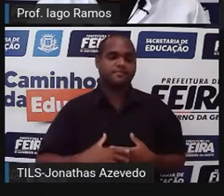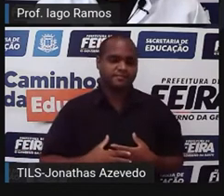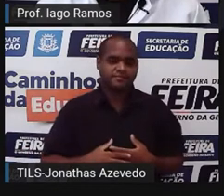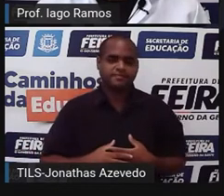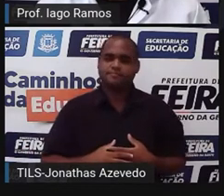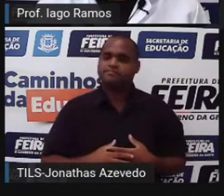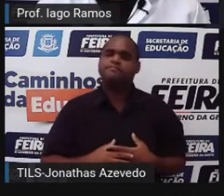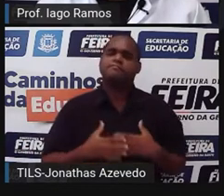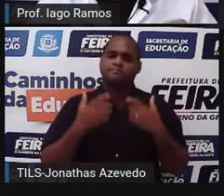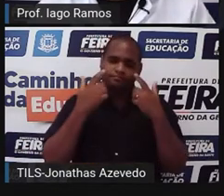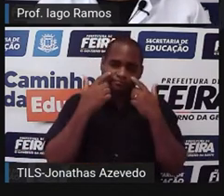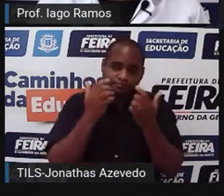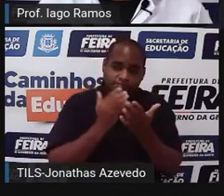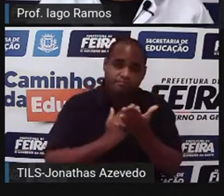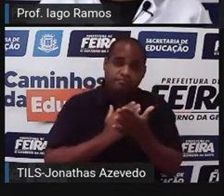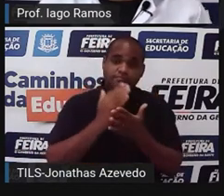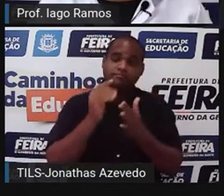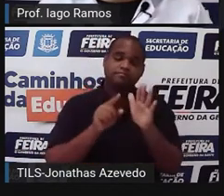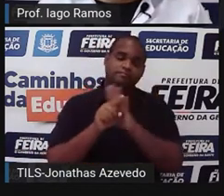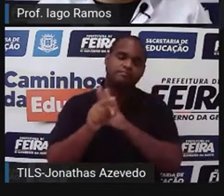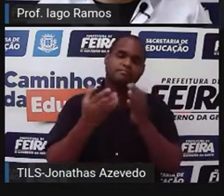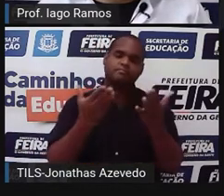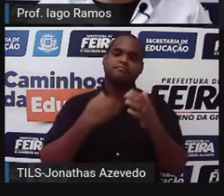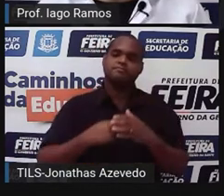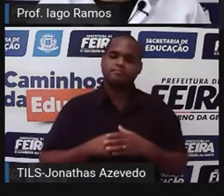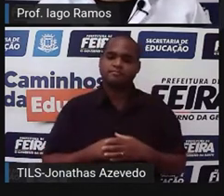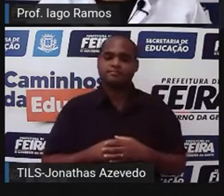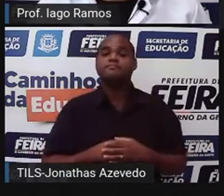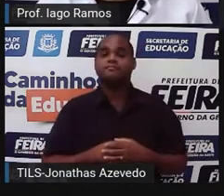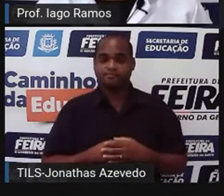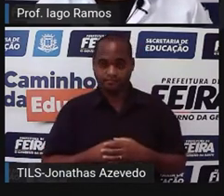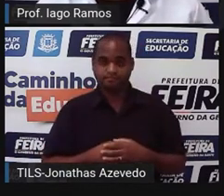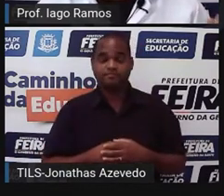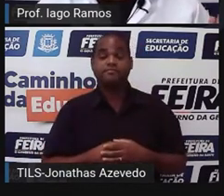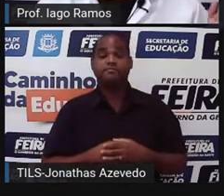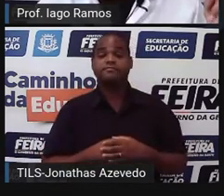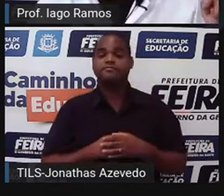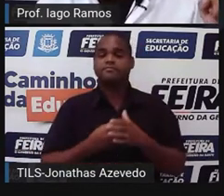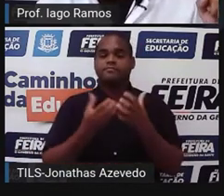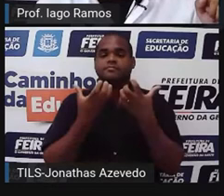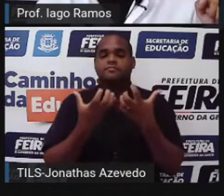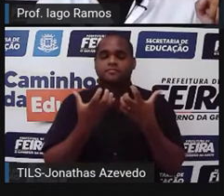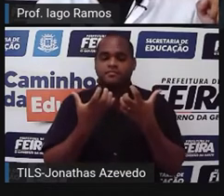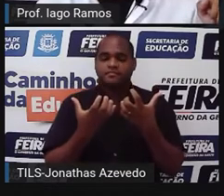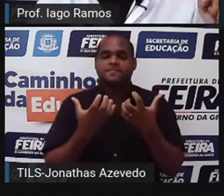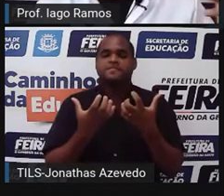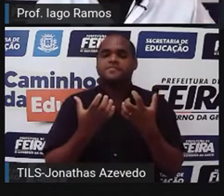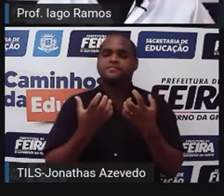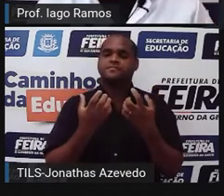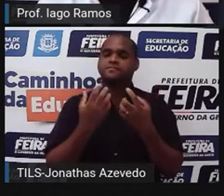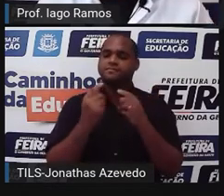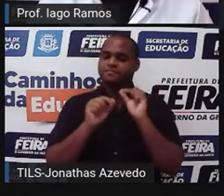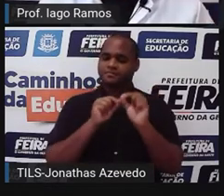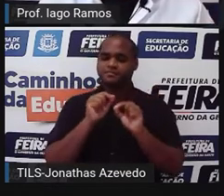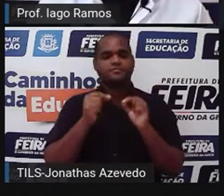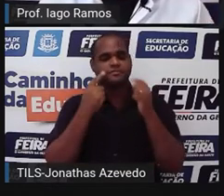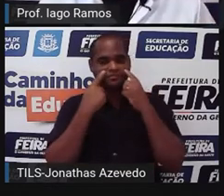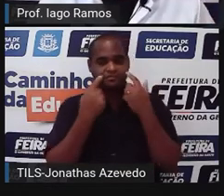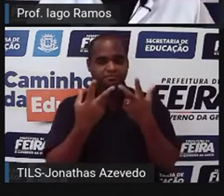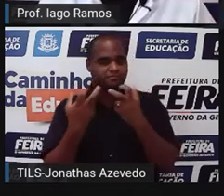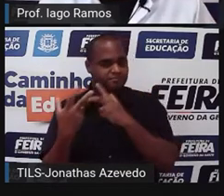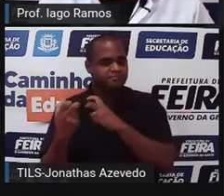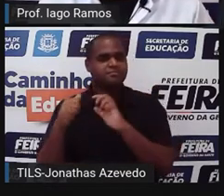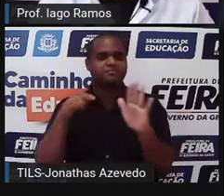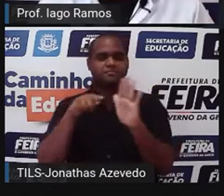E aí eu já começo com uma perguntinha para você, tá? Quero que você observe essa pergunta e